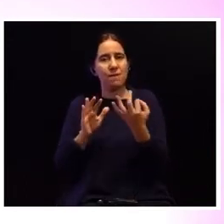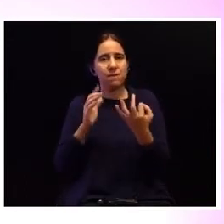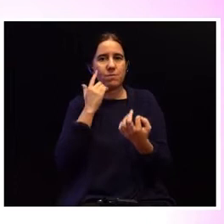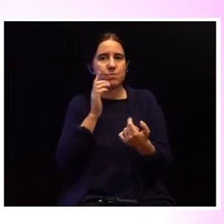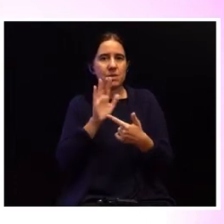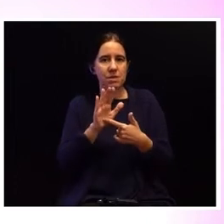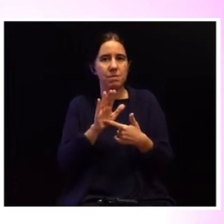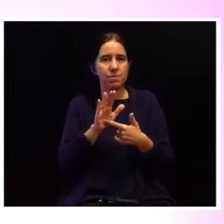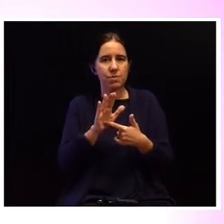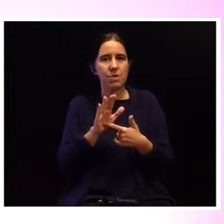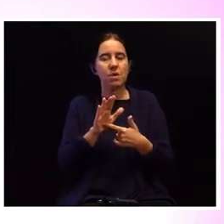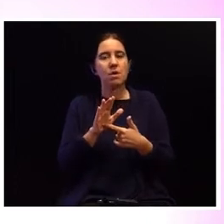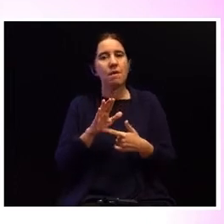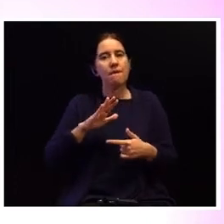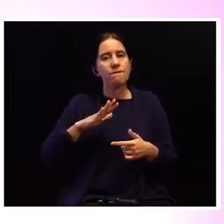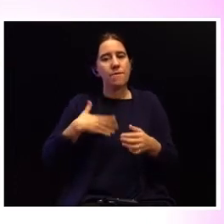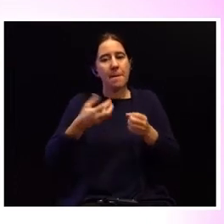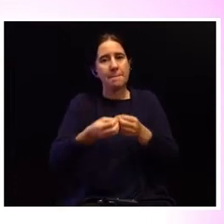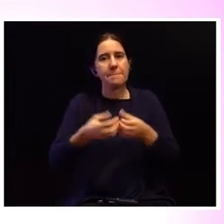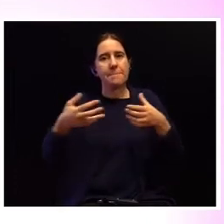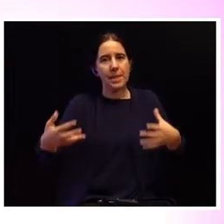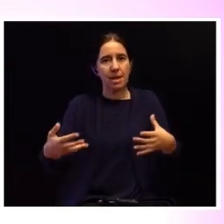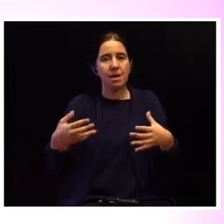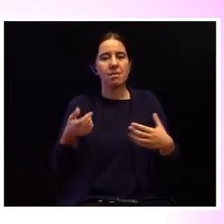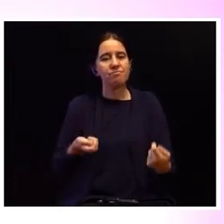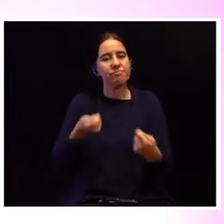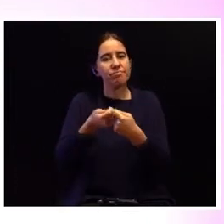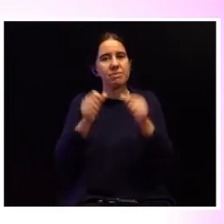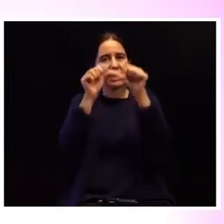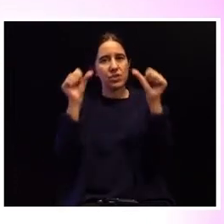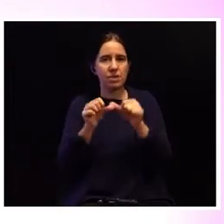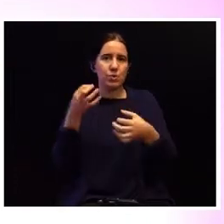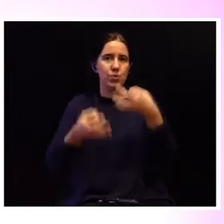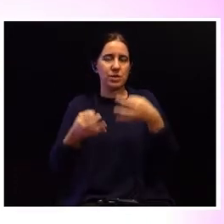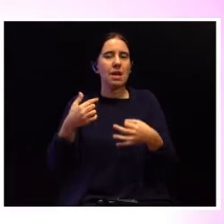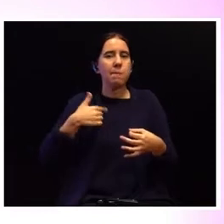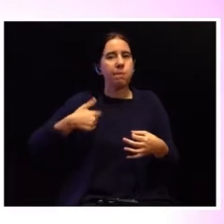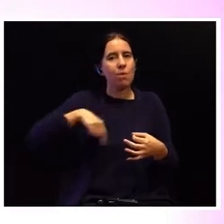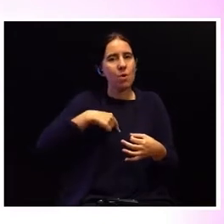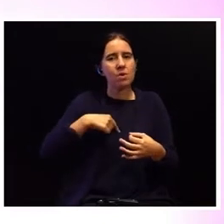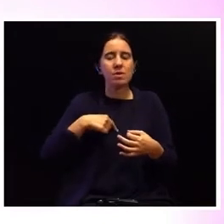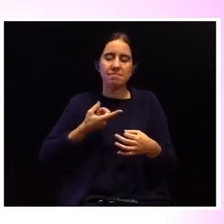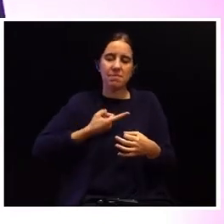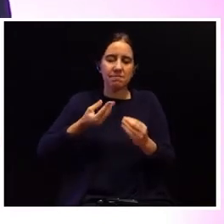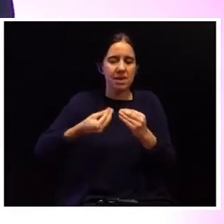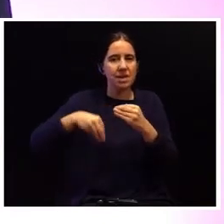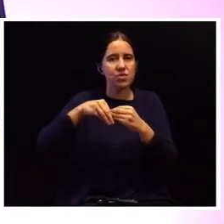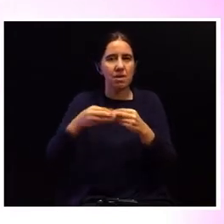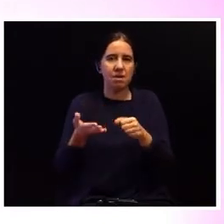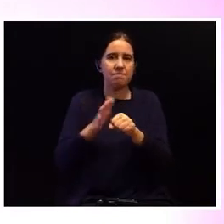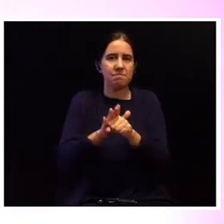exemplo, um aumento na resposta do sistema de justiça. Sabemos que temos de acrescentar